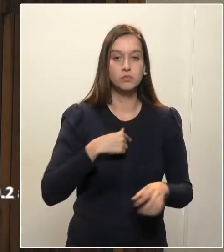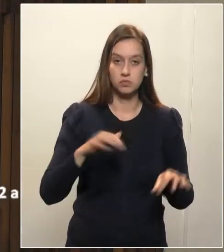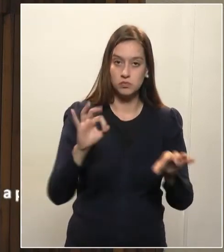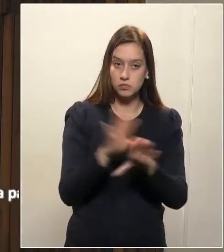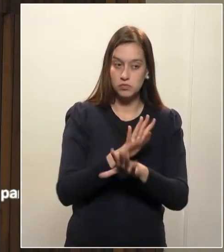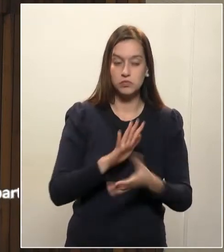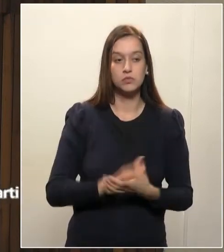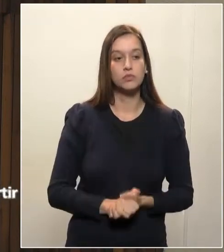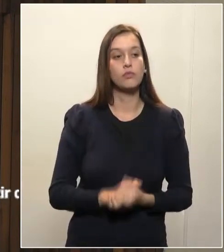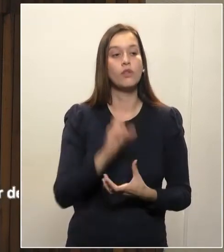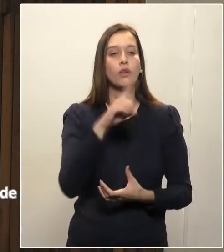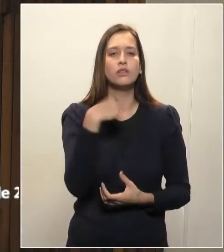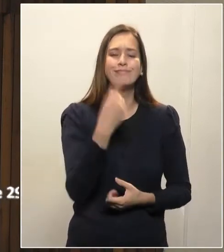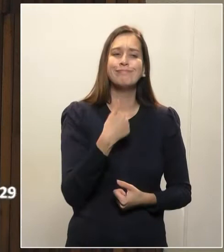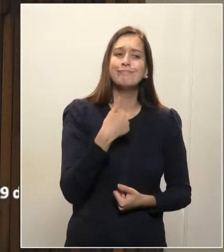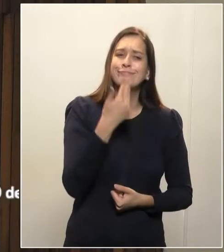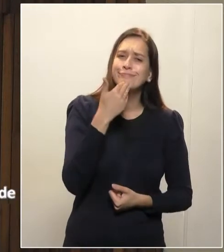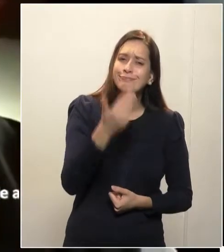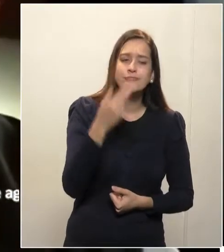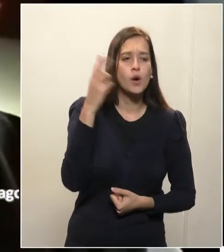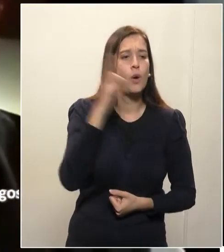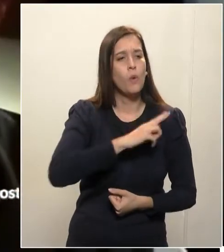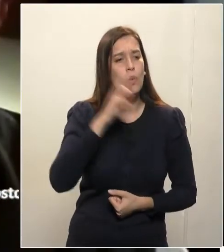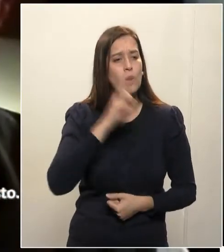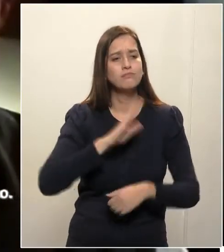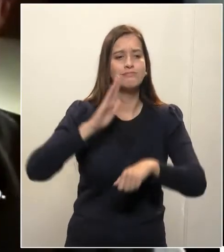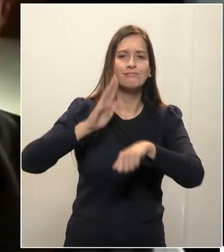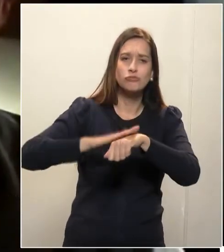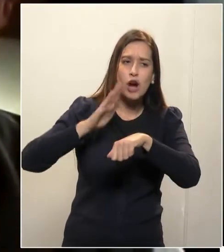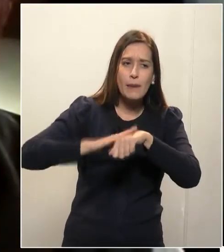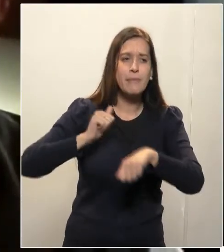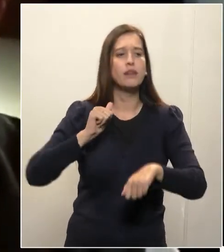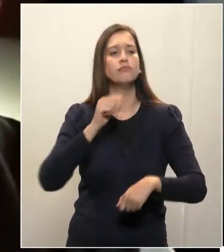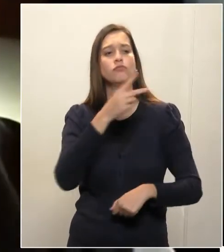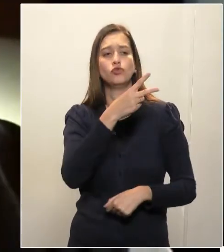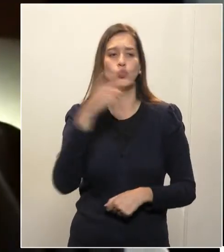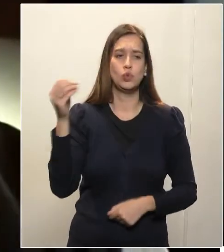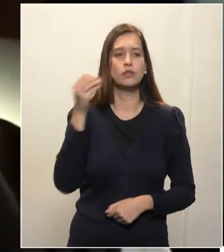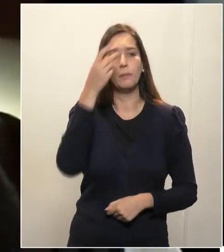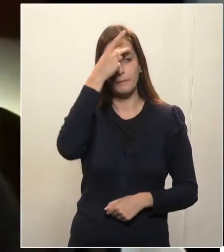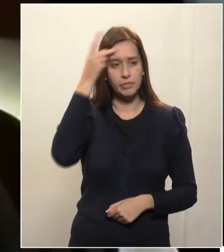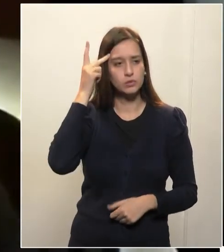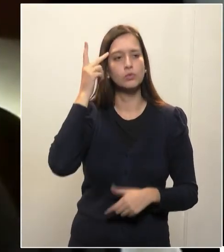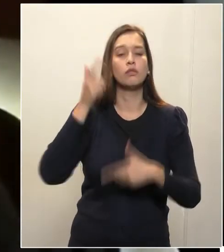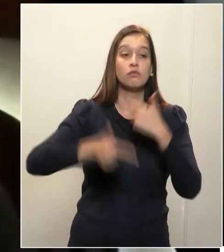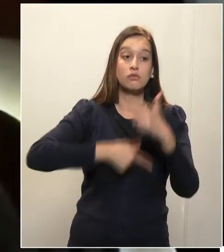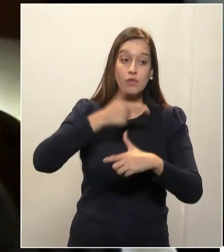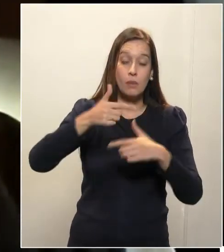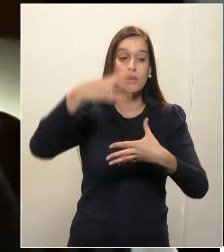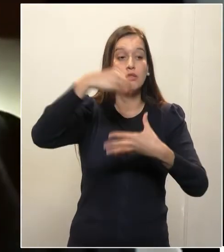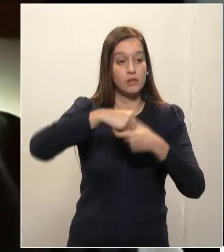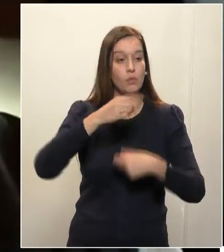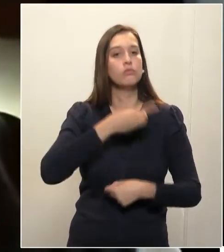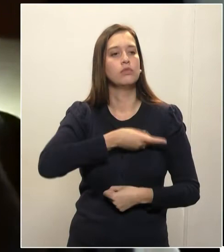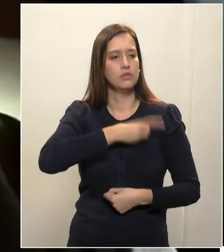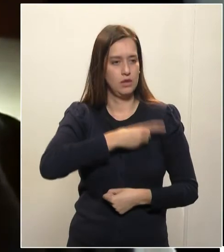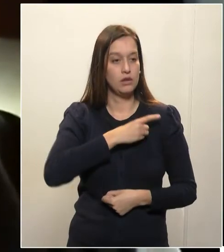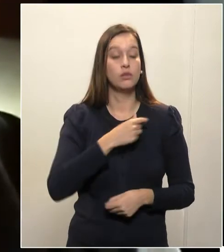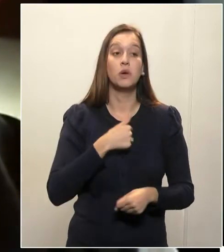governador a urgente nomeação de 200 inscrivãs de polícia que estão no aguardo. Entre inúmeros outros